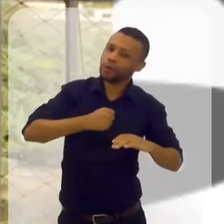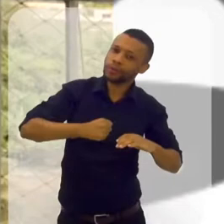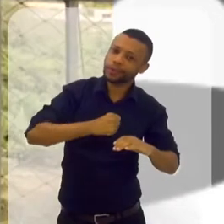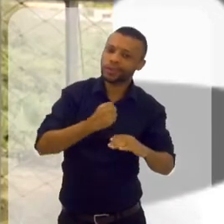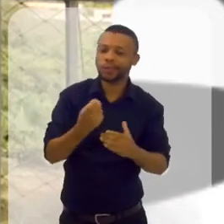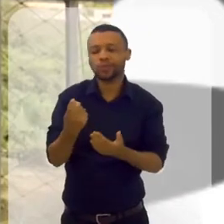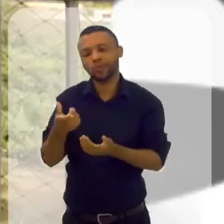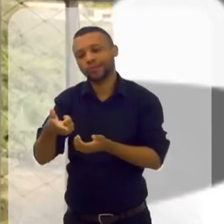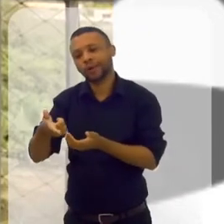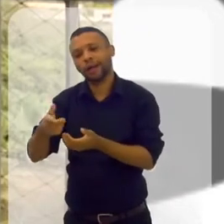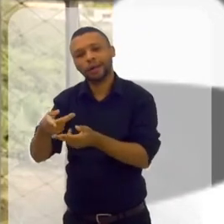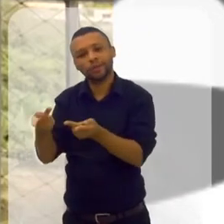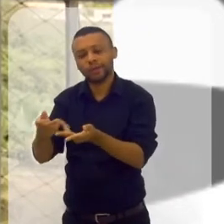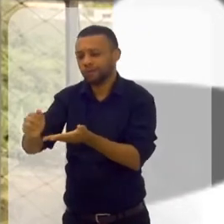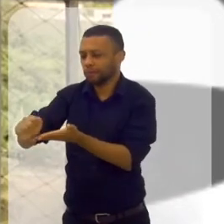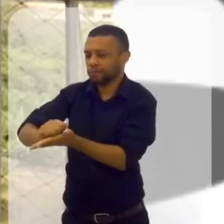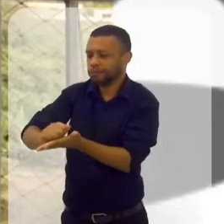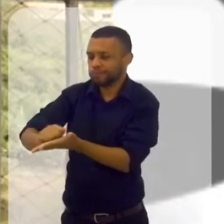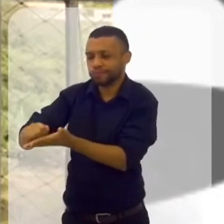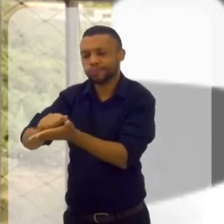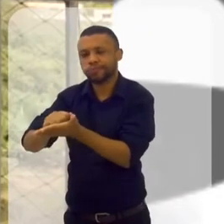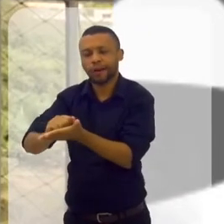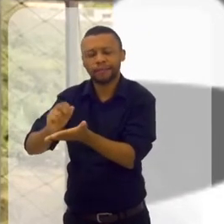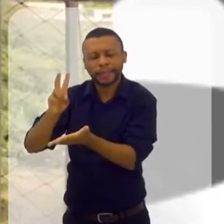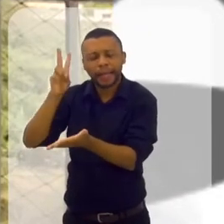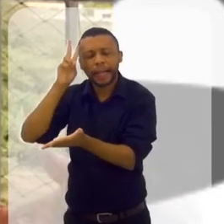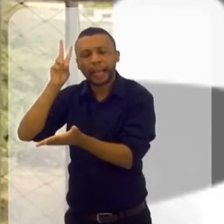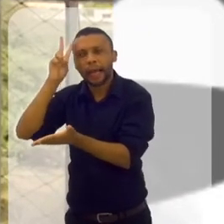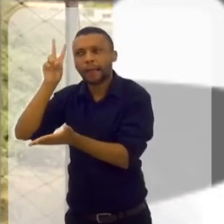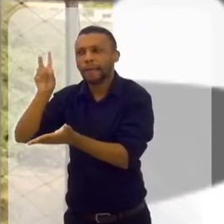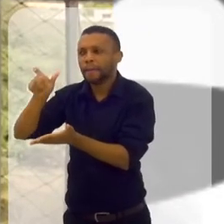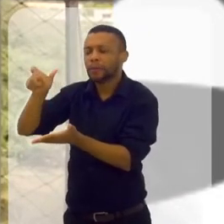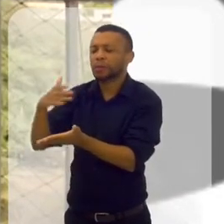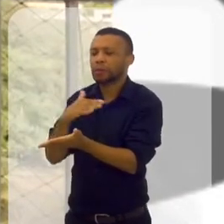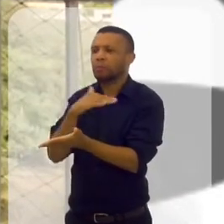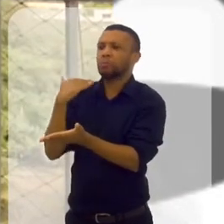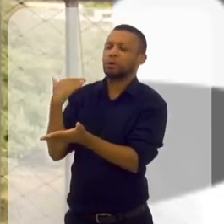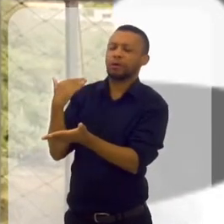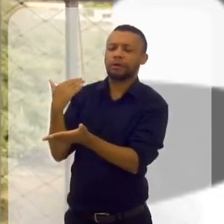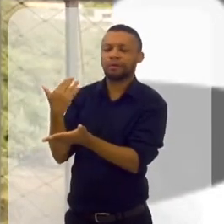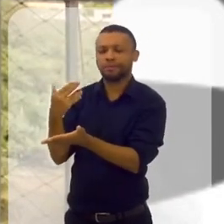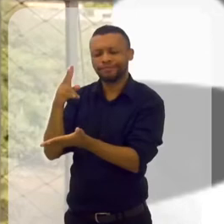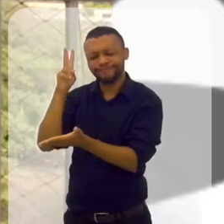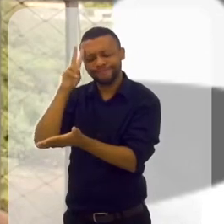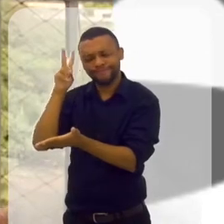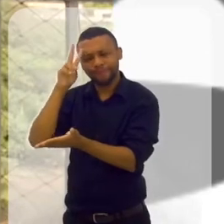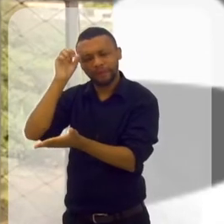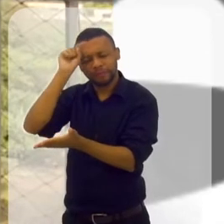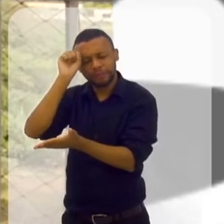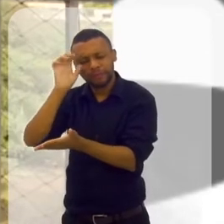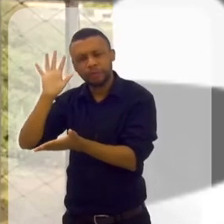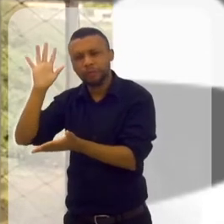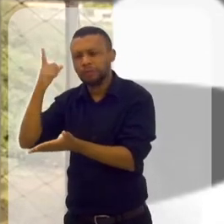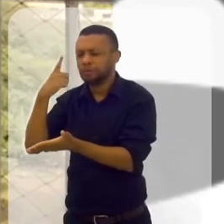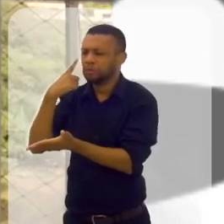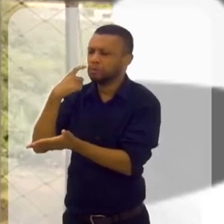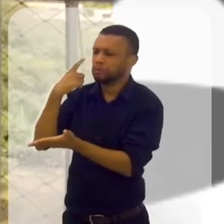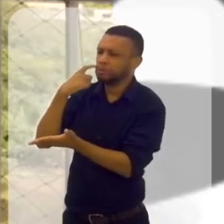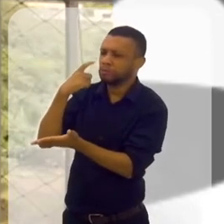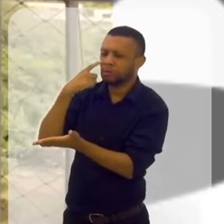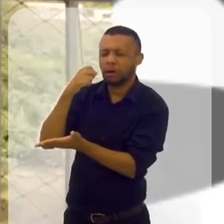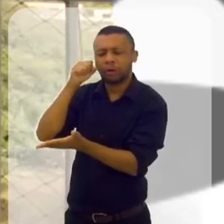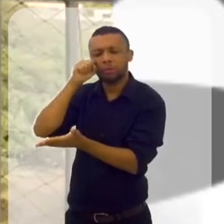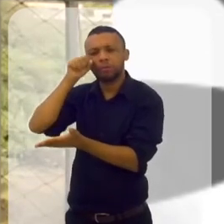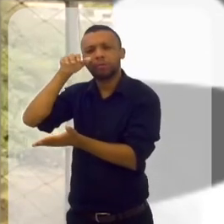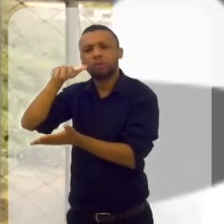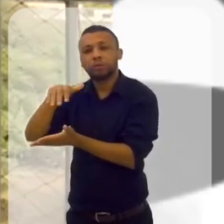louça, você lembra de uma pessoa que faleceu. E aí você lembra, lembra daquele dia, aí você começa a se emocionar, começa a chorar, porque para a